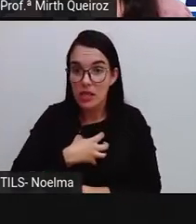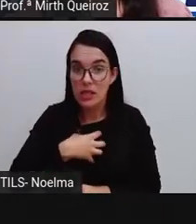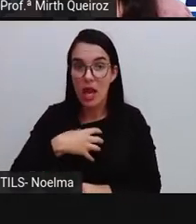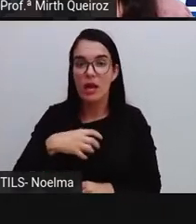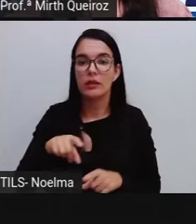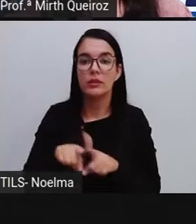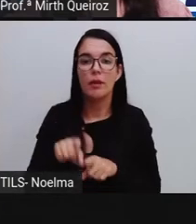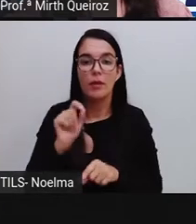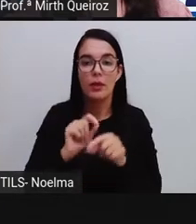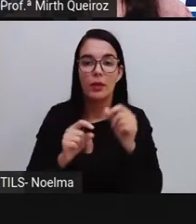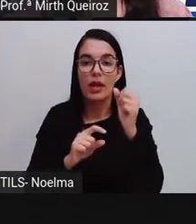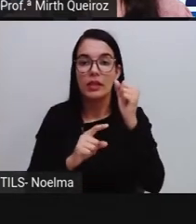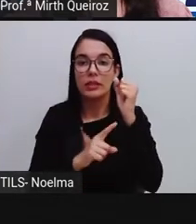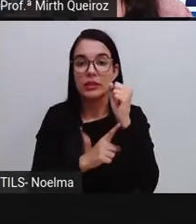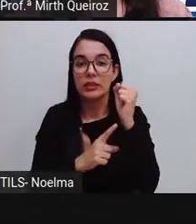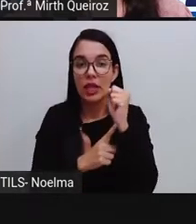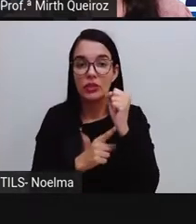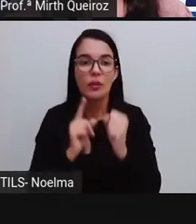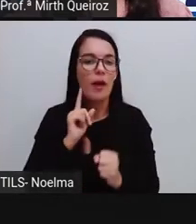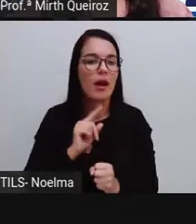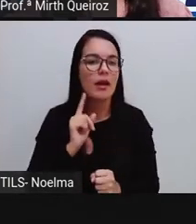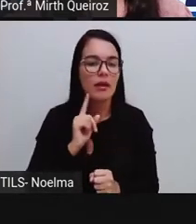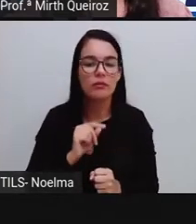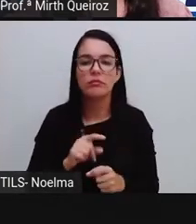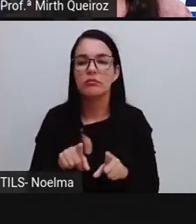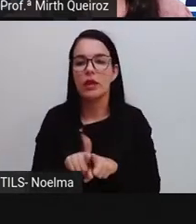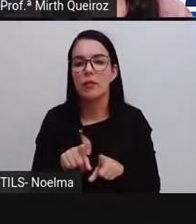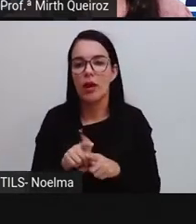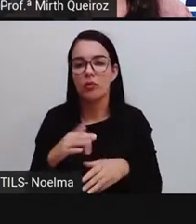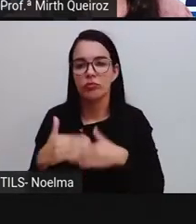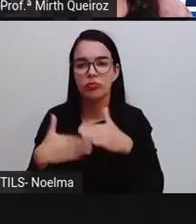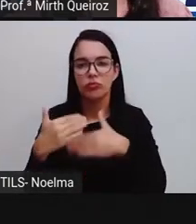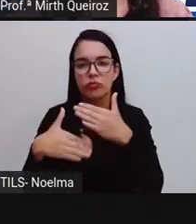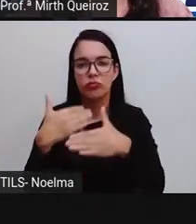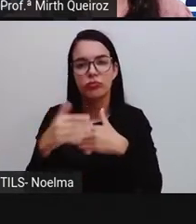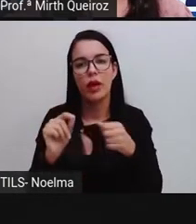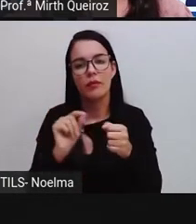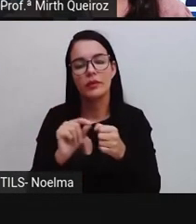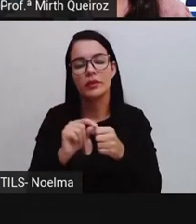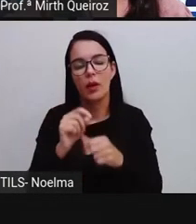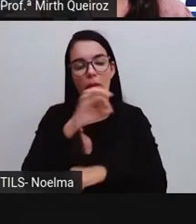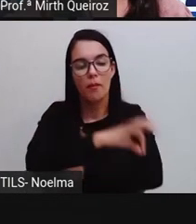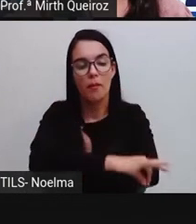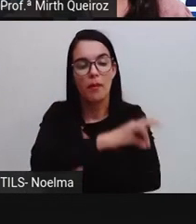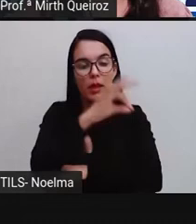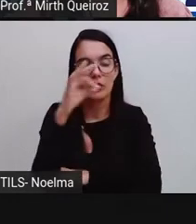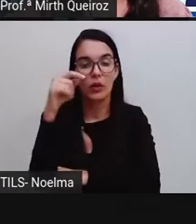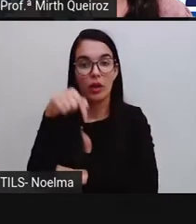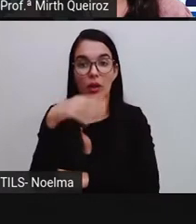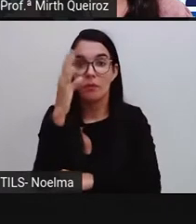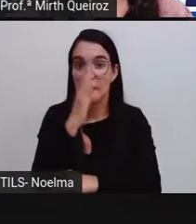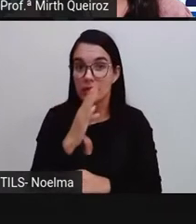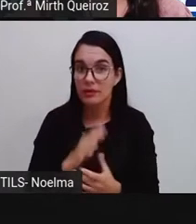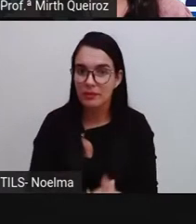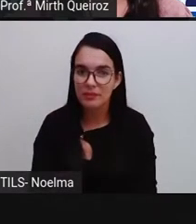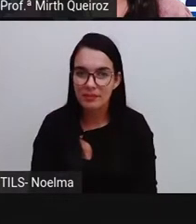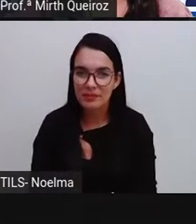o do estado de Sergipe, tornaram-se pioneiras aí na produção de petróleo no Brasil. E lá em